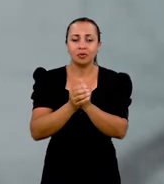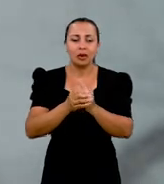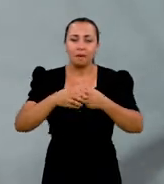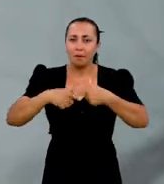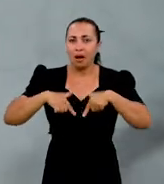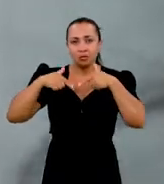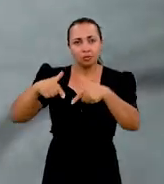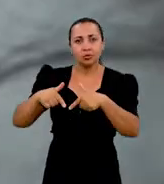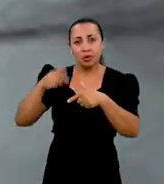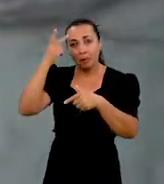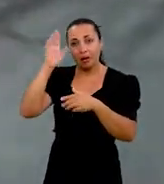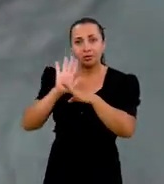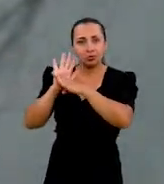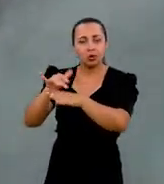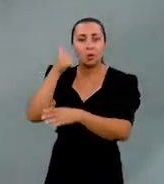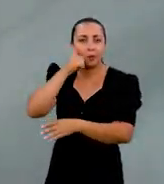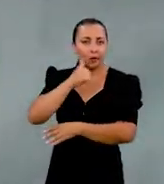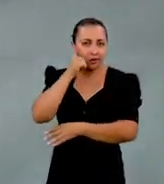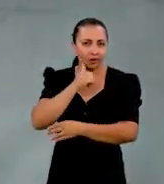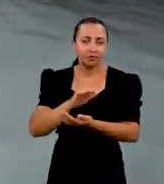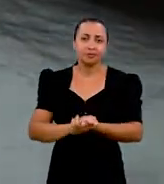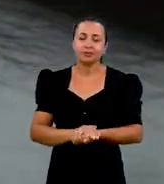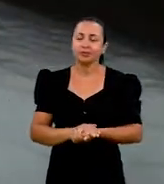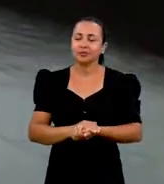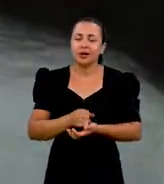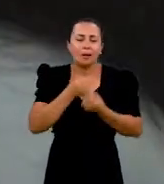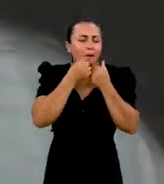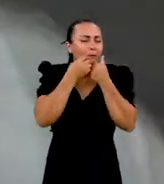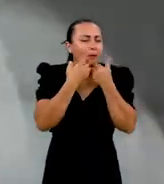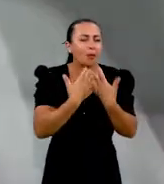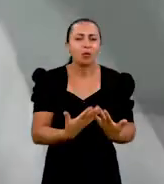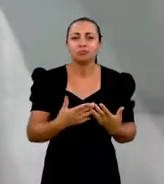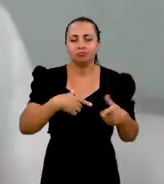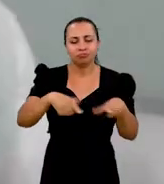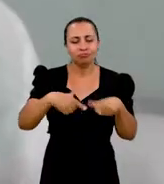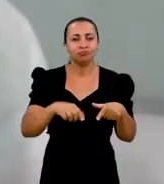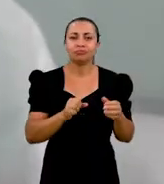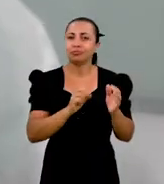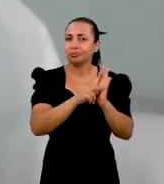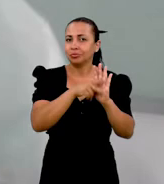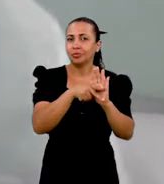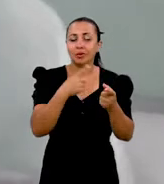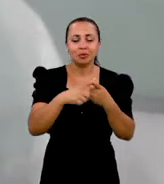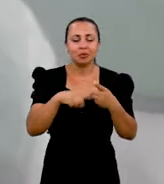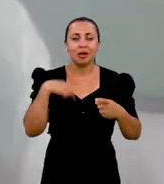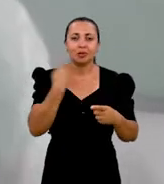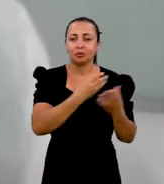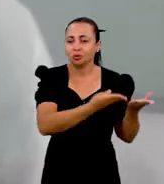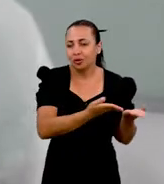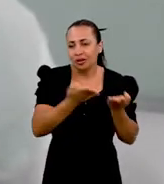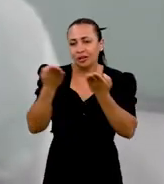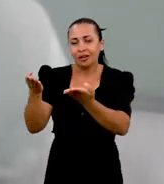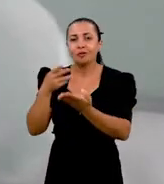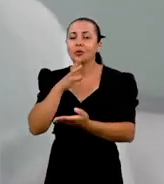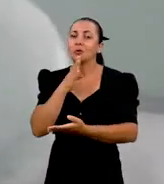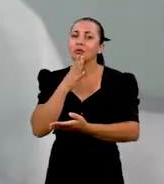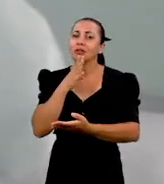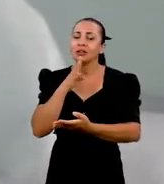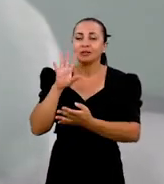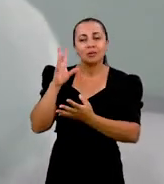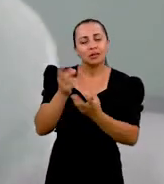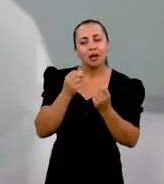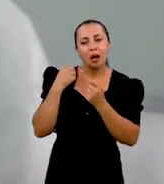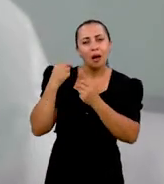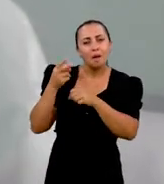principalmente nas mulheres. É extremamente gratificante participar desse projeto, porque além da gente levar o